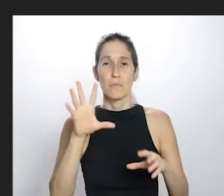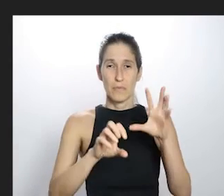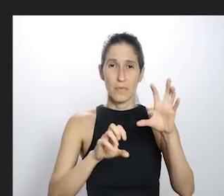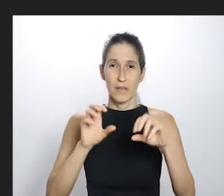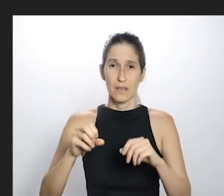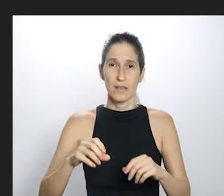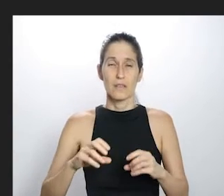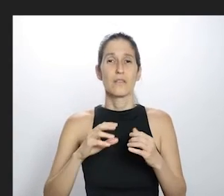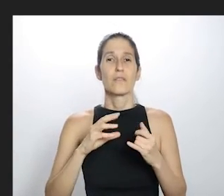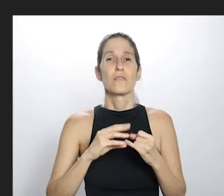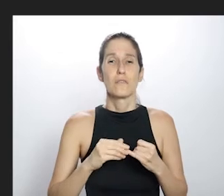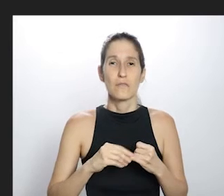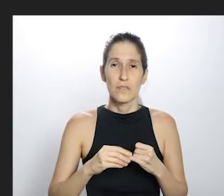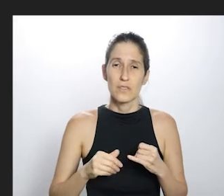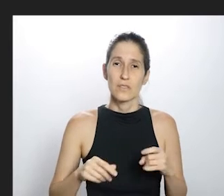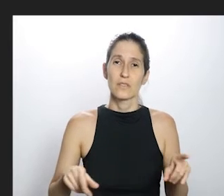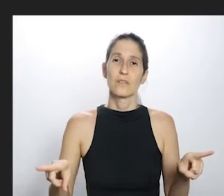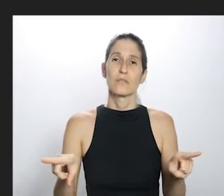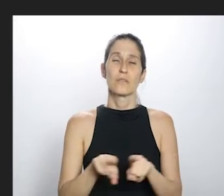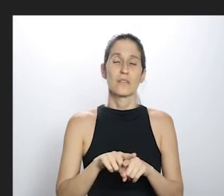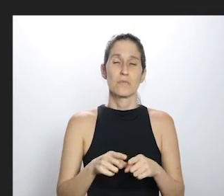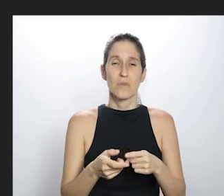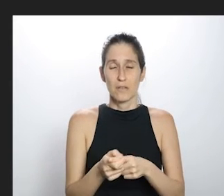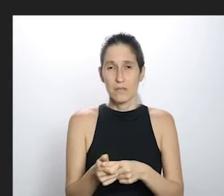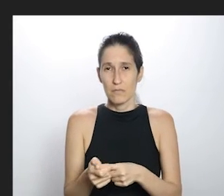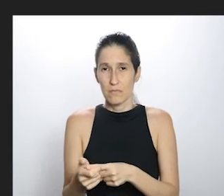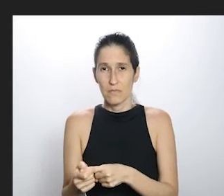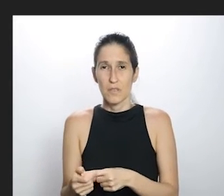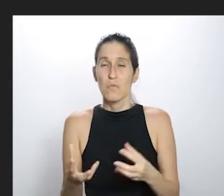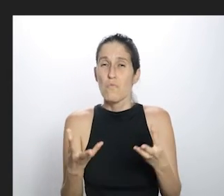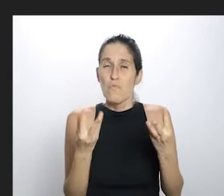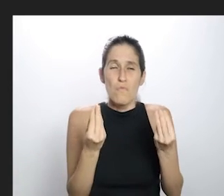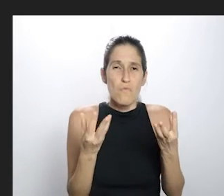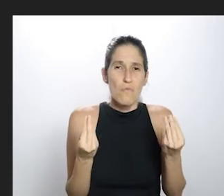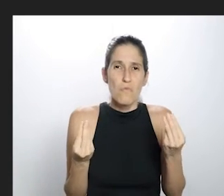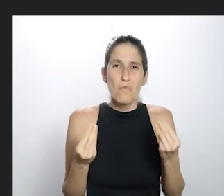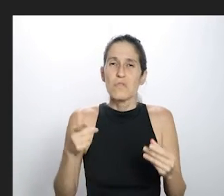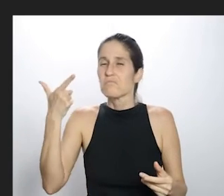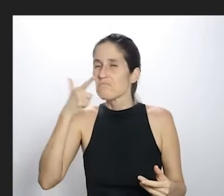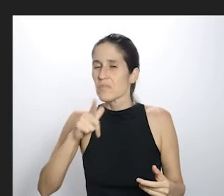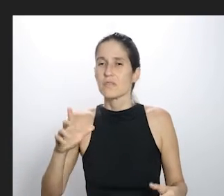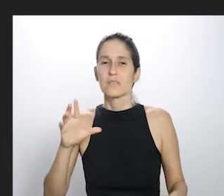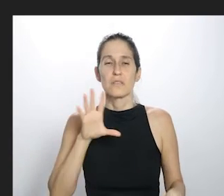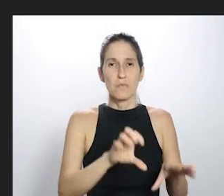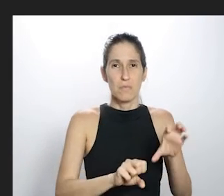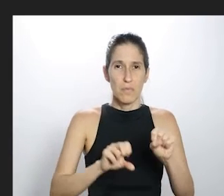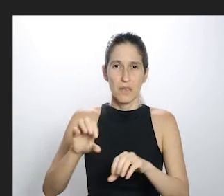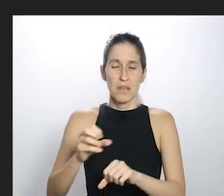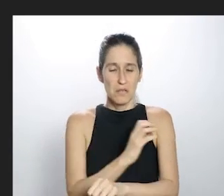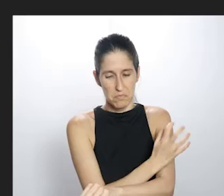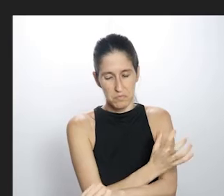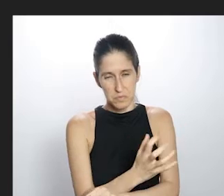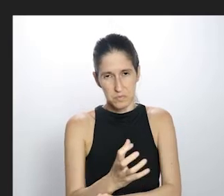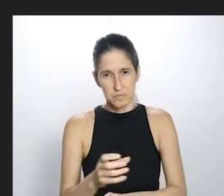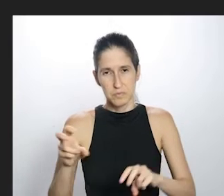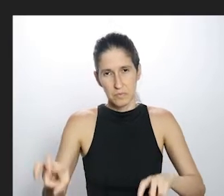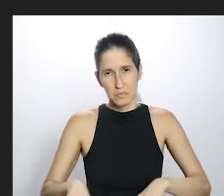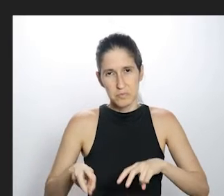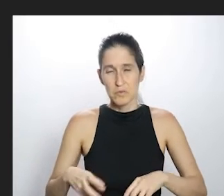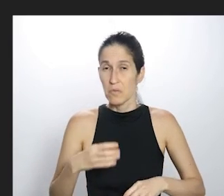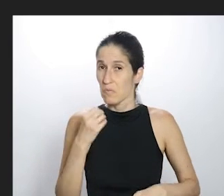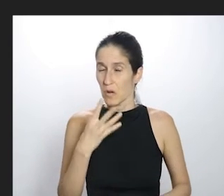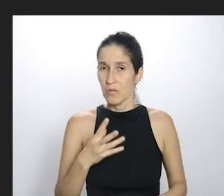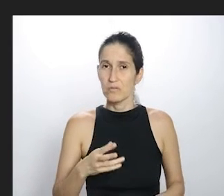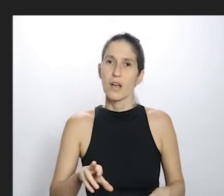feijão, eles disseram que vão colher muito milho esse ano, assim, que vai ter a maior bata do milho que já teve,